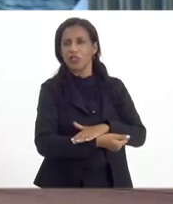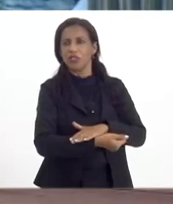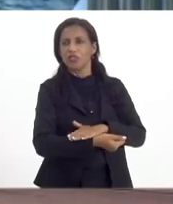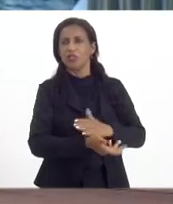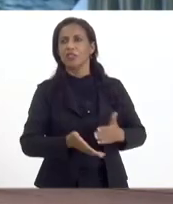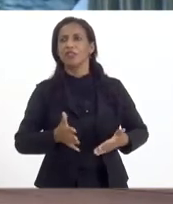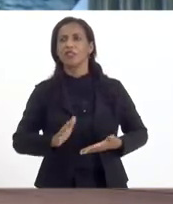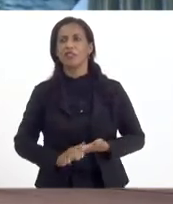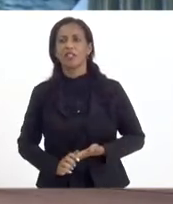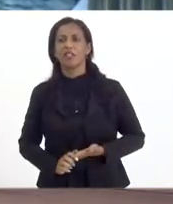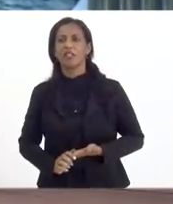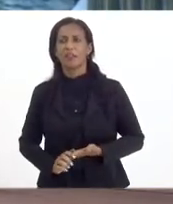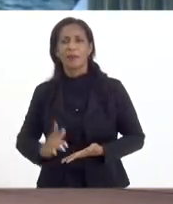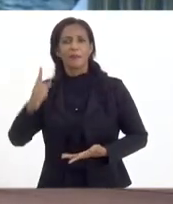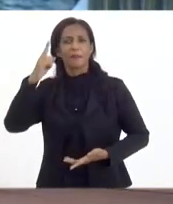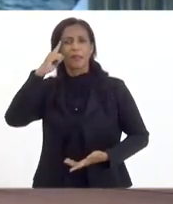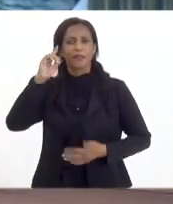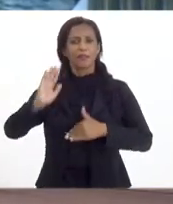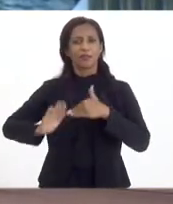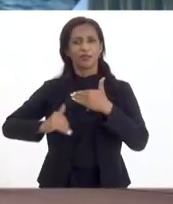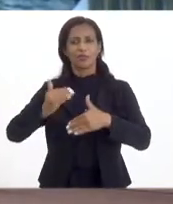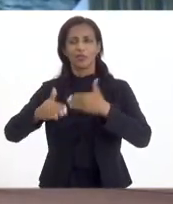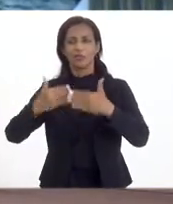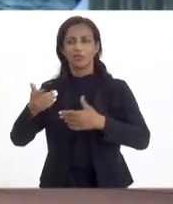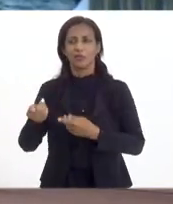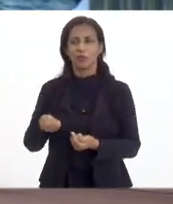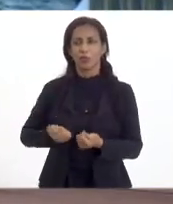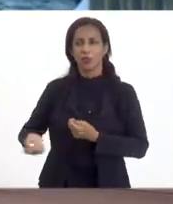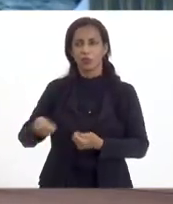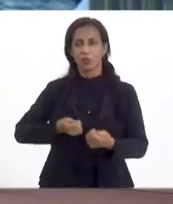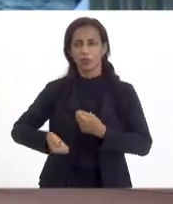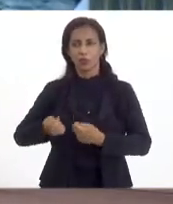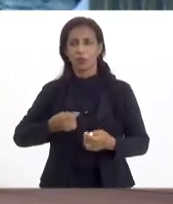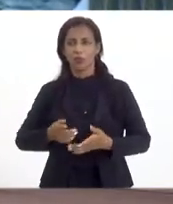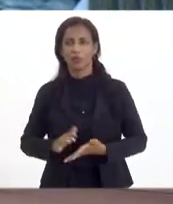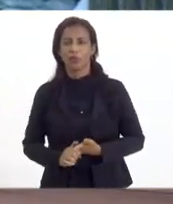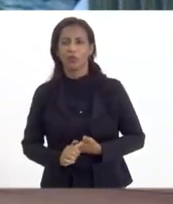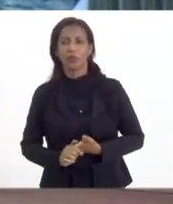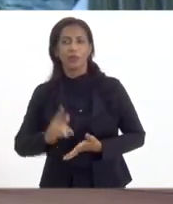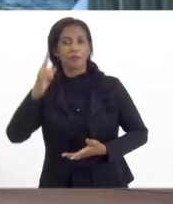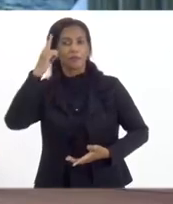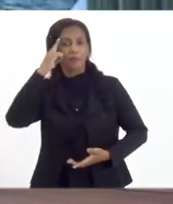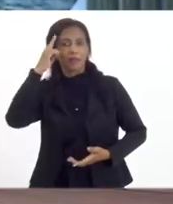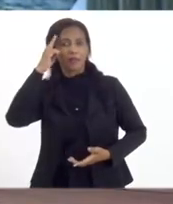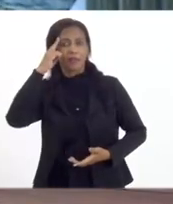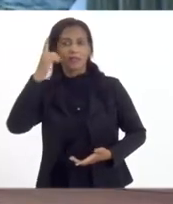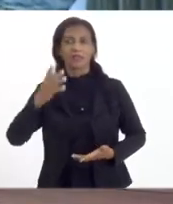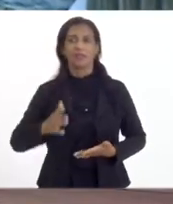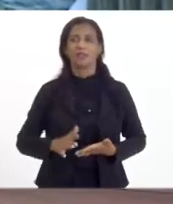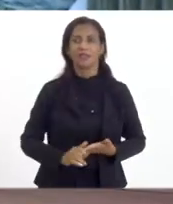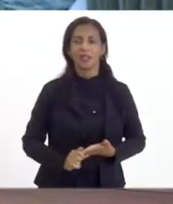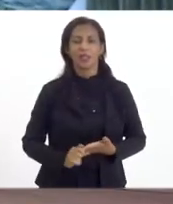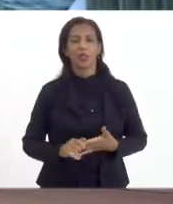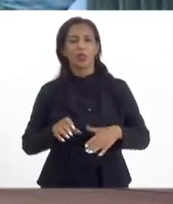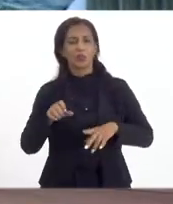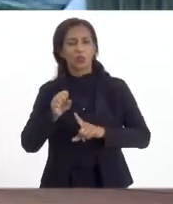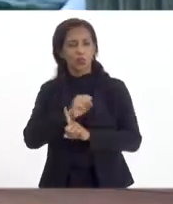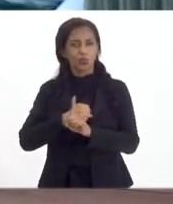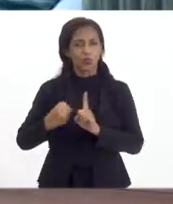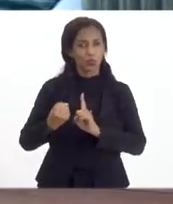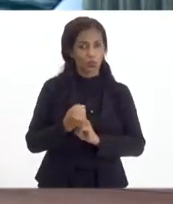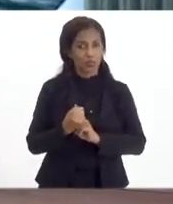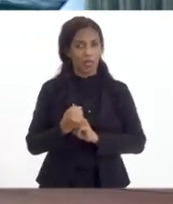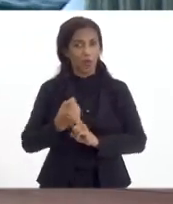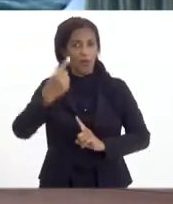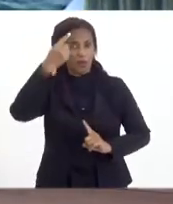é também pensar no desenvolvimento, que seja econômico e social do Estado, e pensar no desenvolvimento econômico e social do Estado é